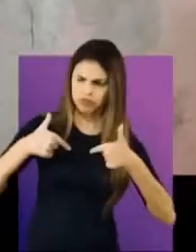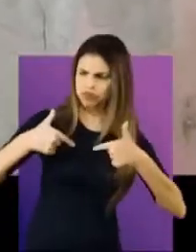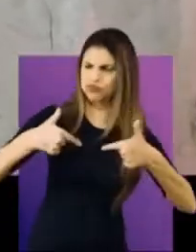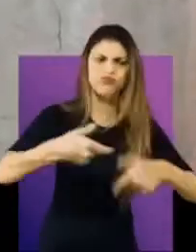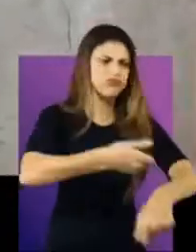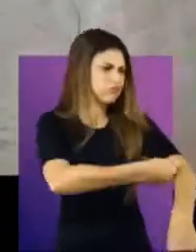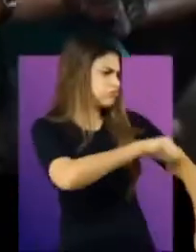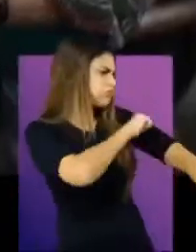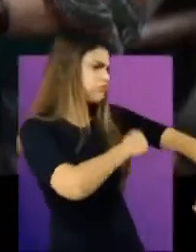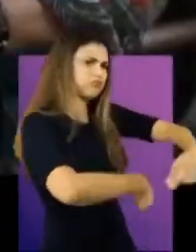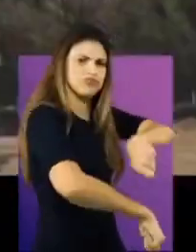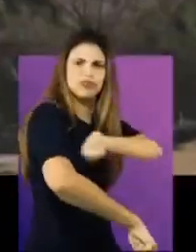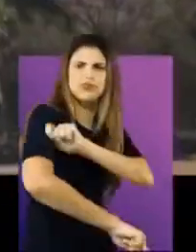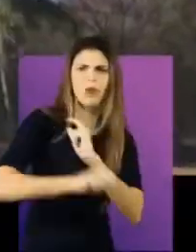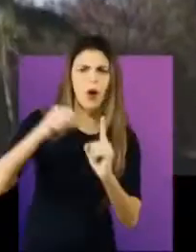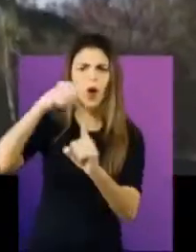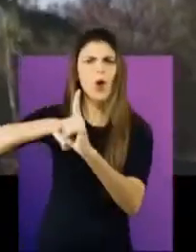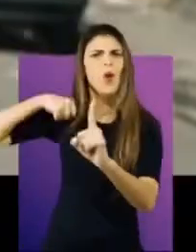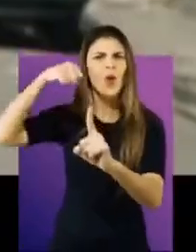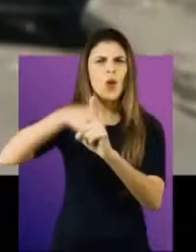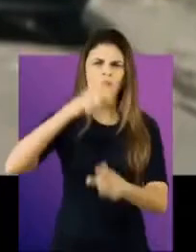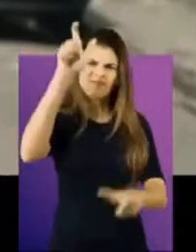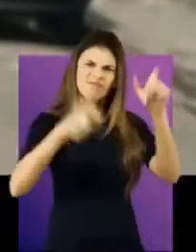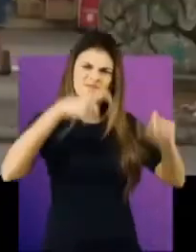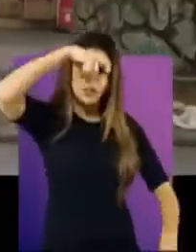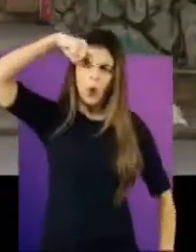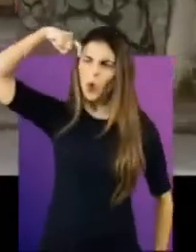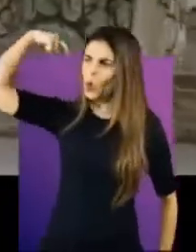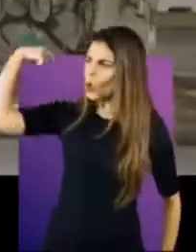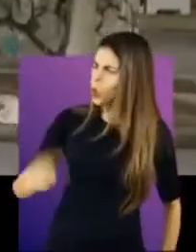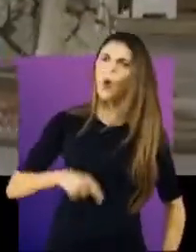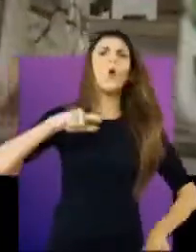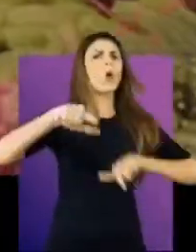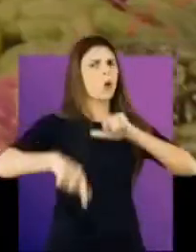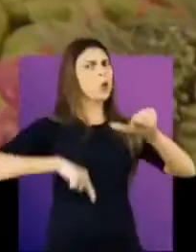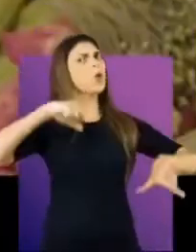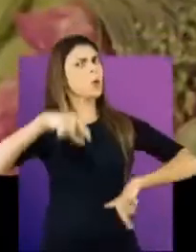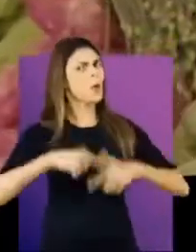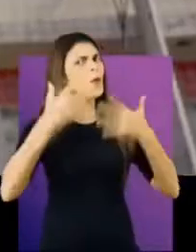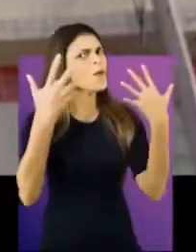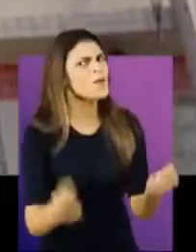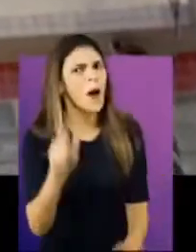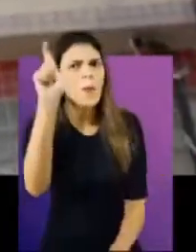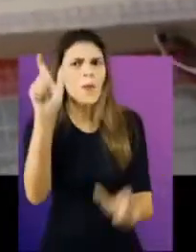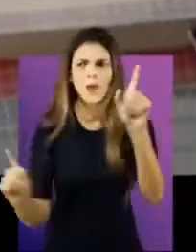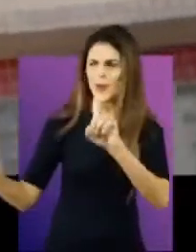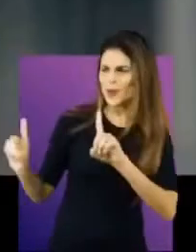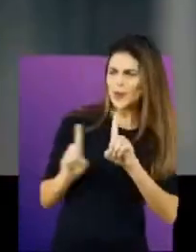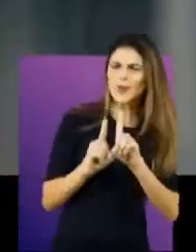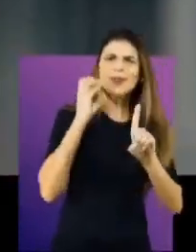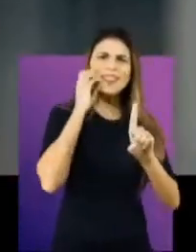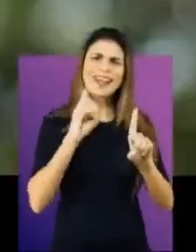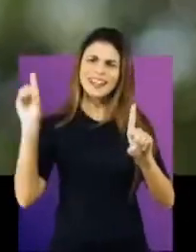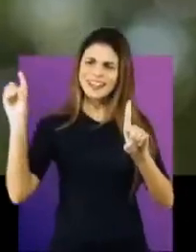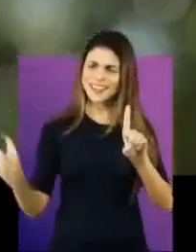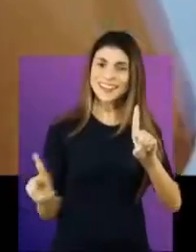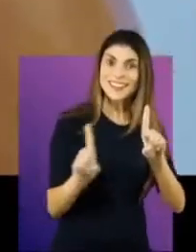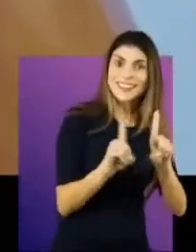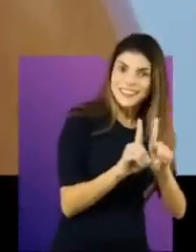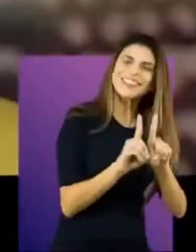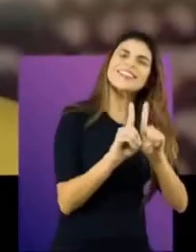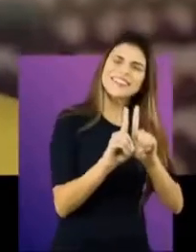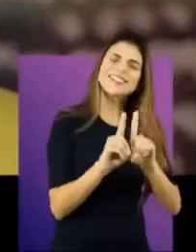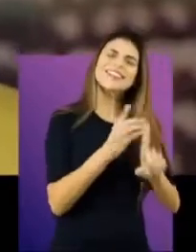lutar É pro povo do Rio, povo batalhador Bora Rio com Cláudio, Cláudio